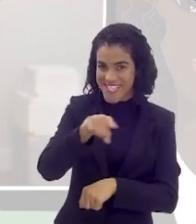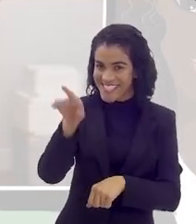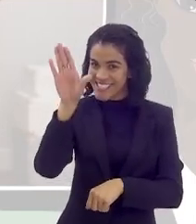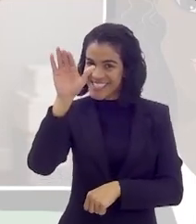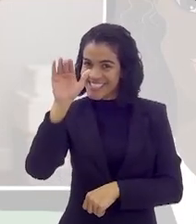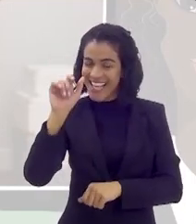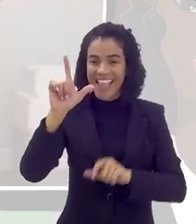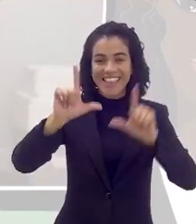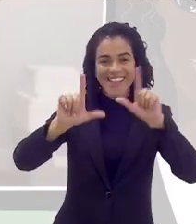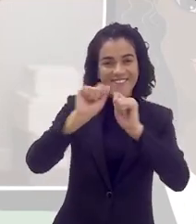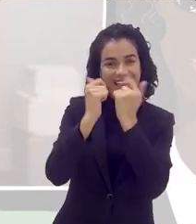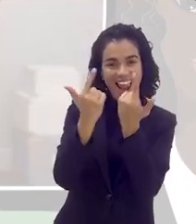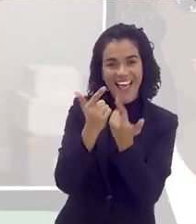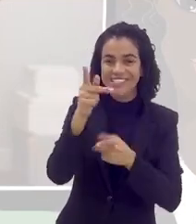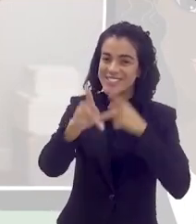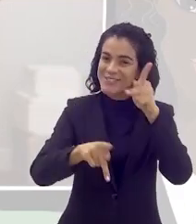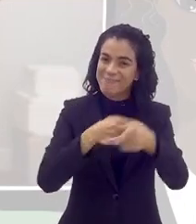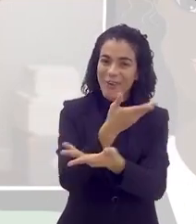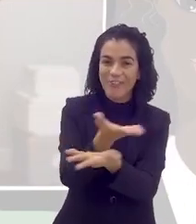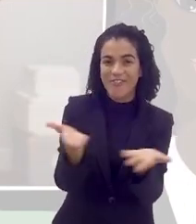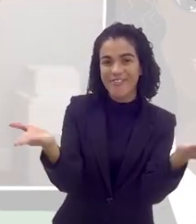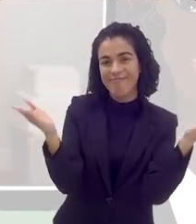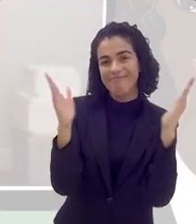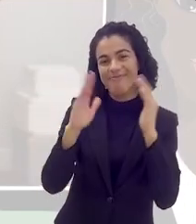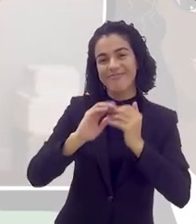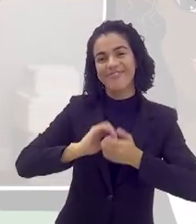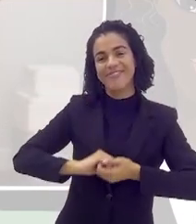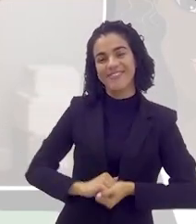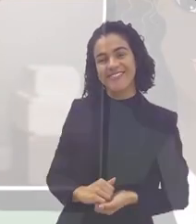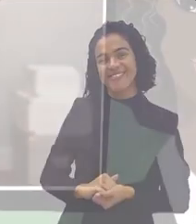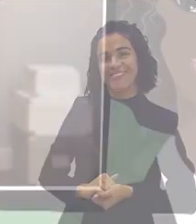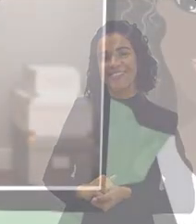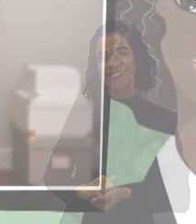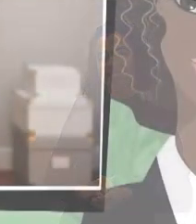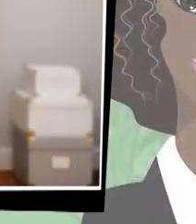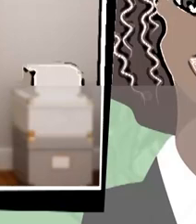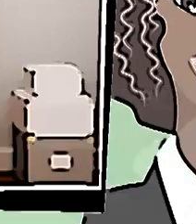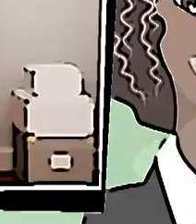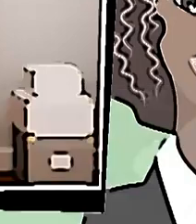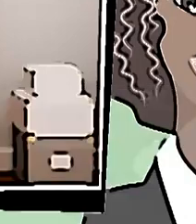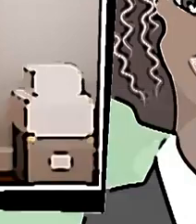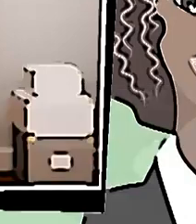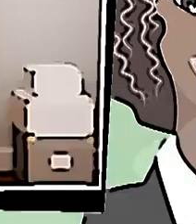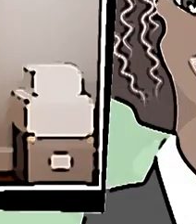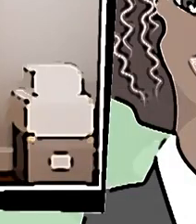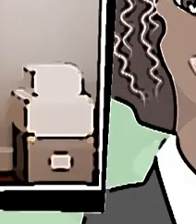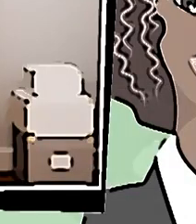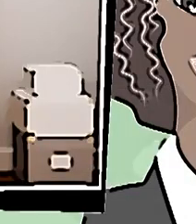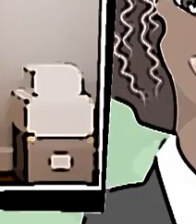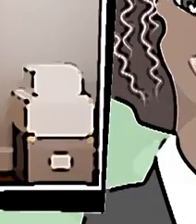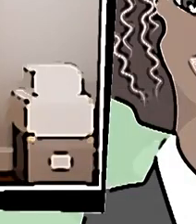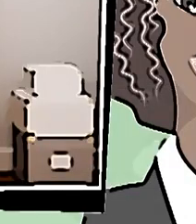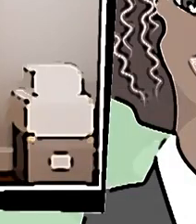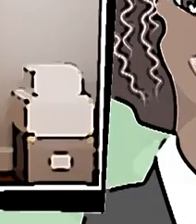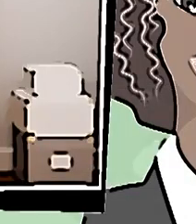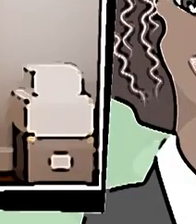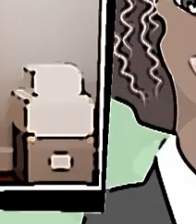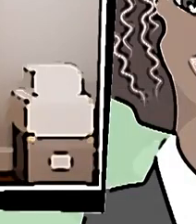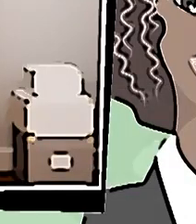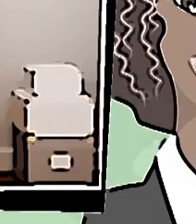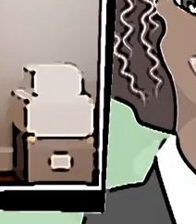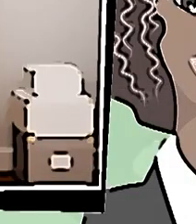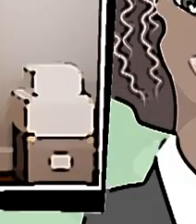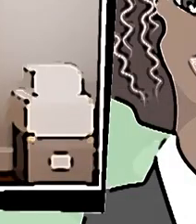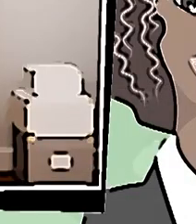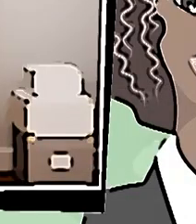Eu espero você. TV Alerje, o canal do povo. Nós estamos ligadas, queremos ser respeitadas, Juntas somos mais fortes, Juntas